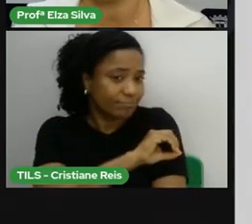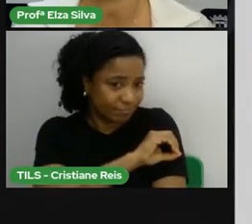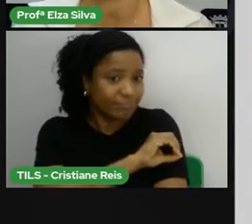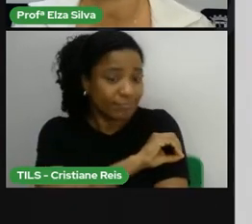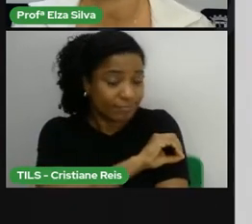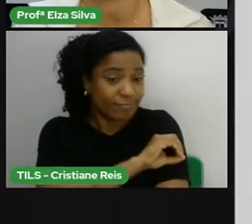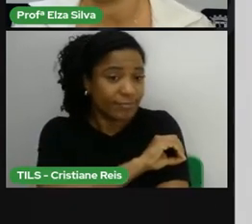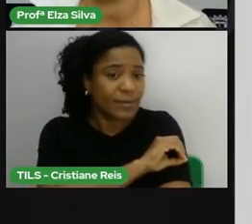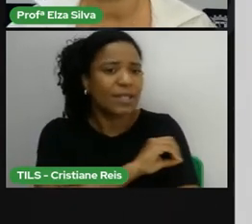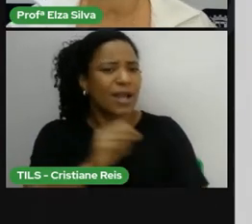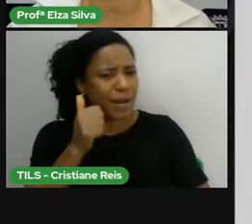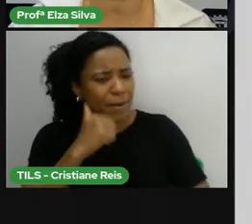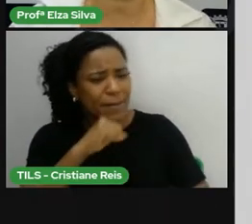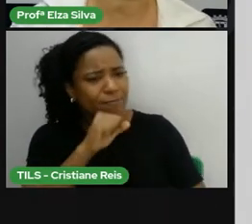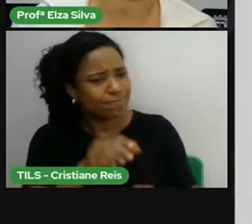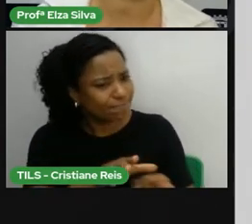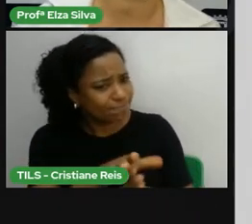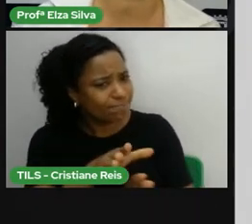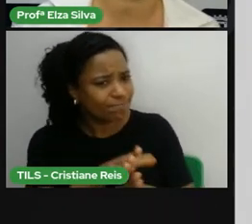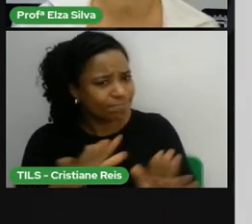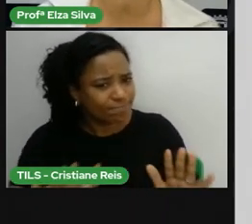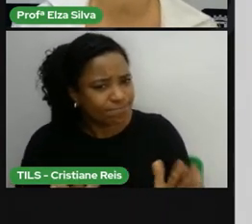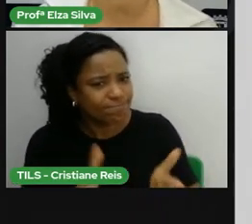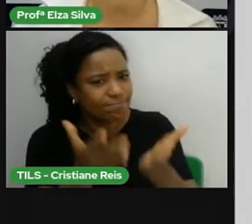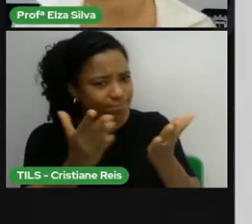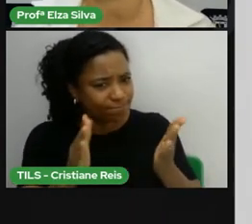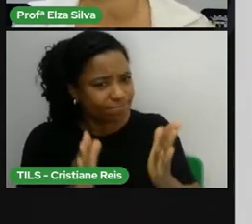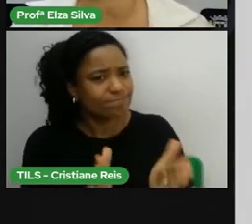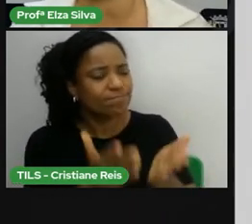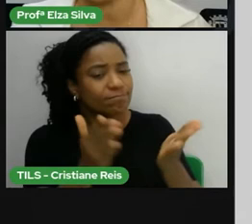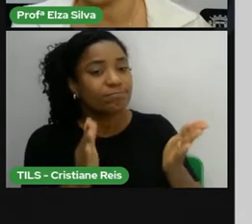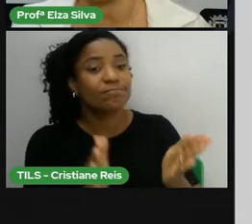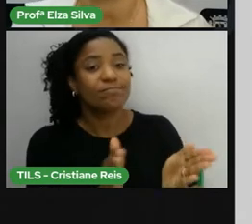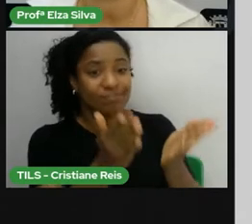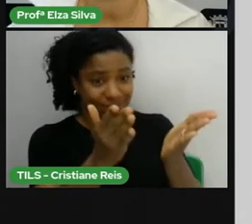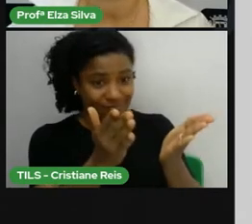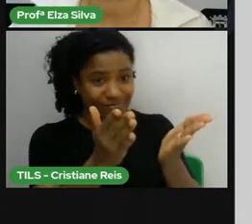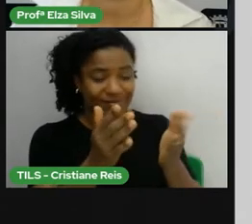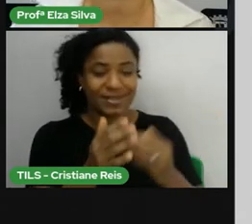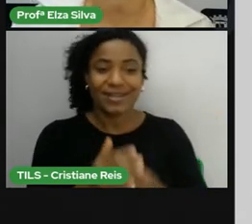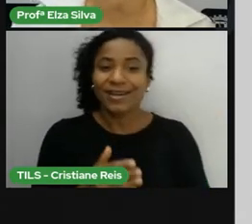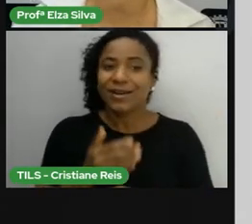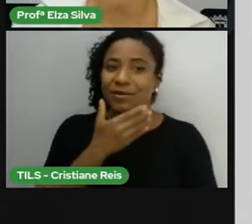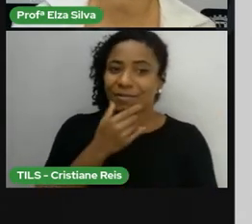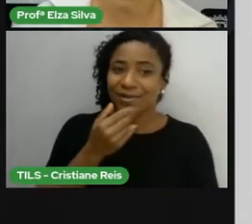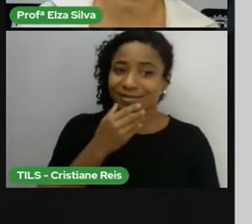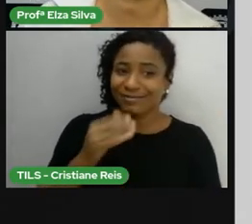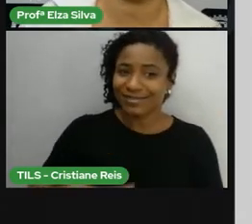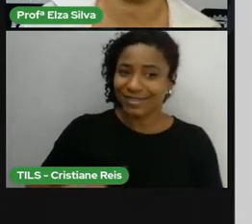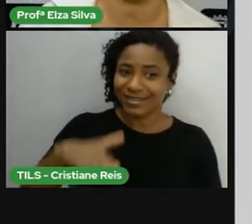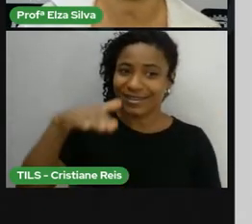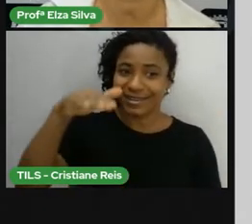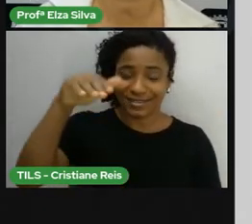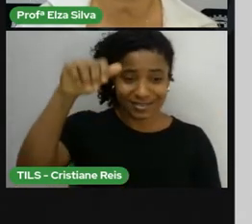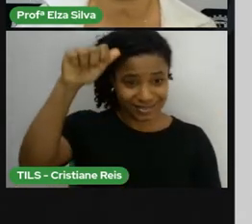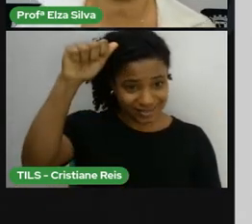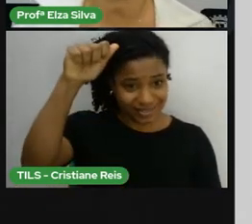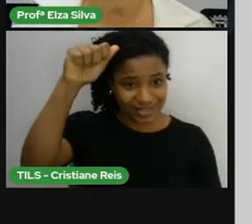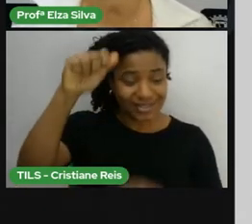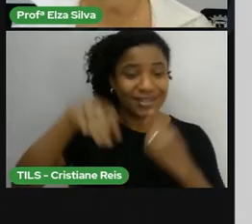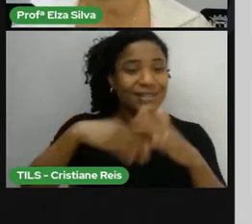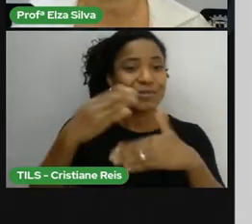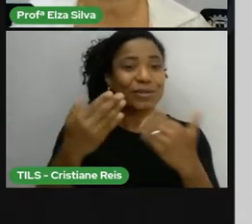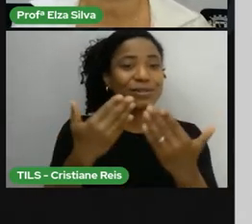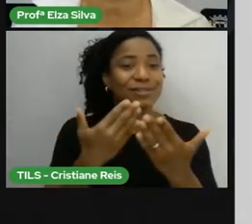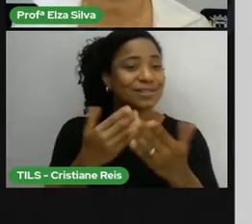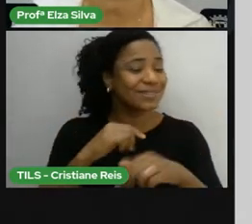adulta. Então, Ben Carr's torna-se diretor do Centro de Neurologia Pediátrica do Hospital